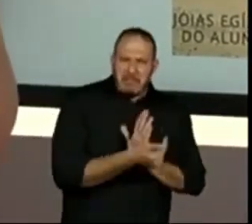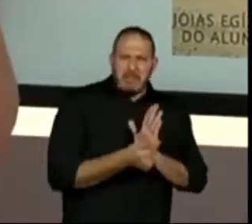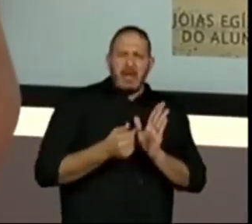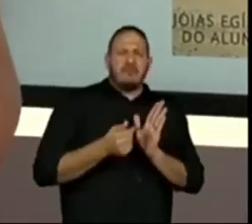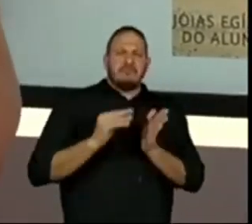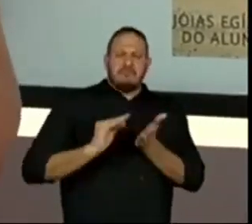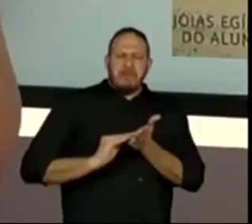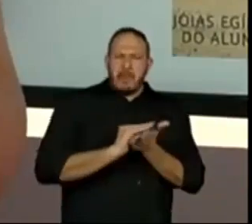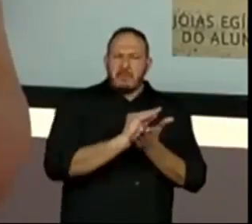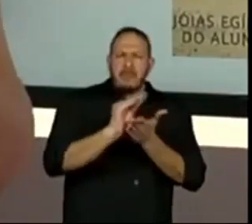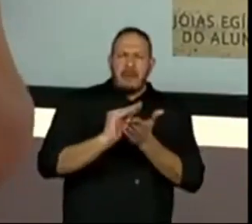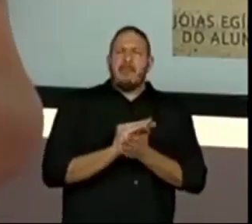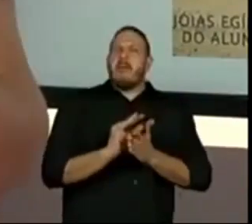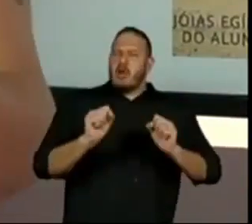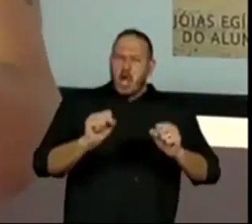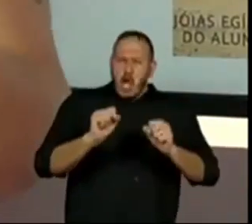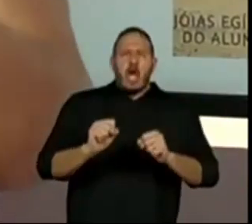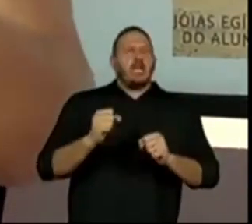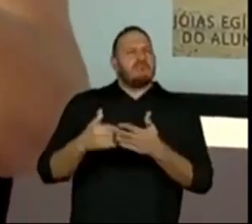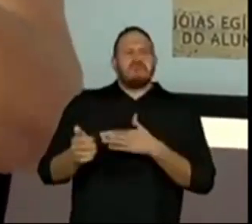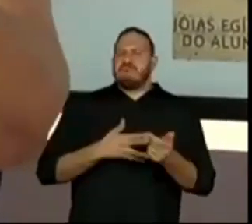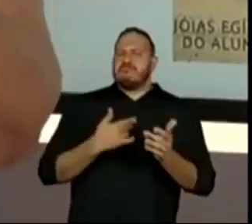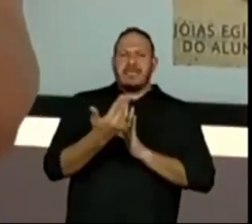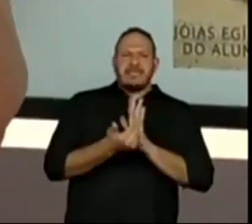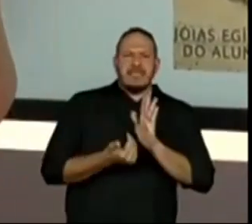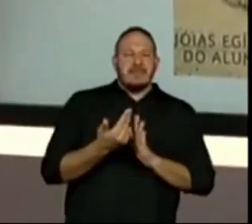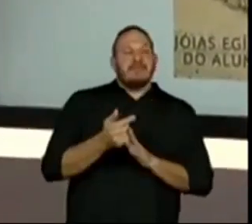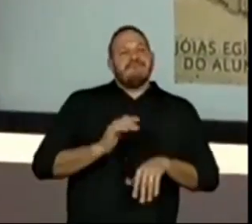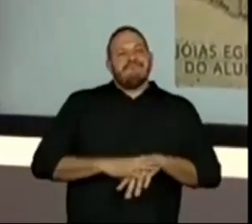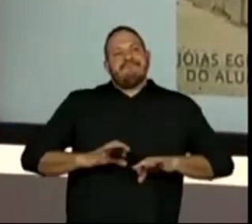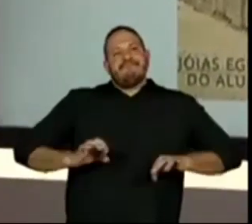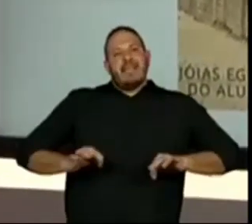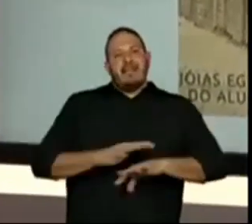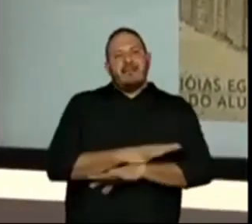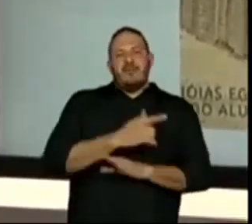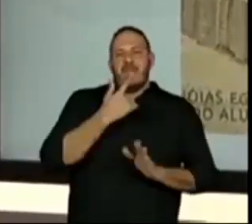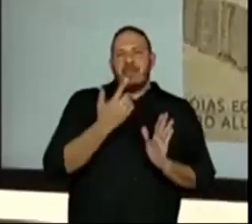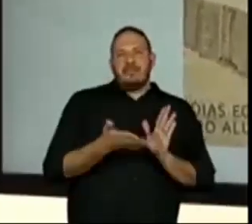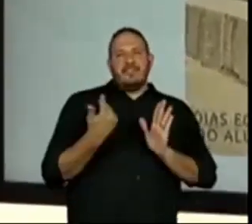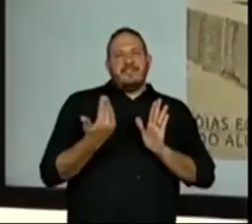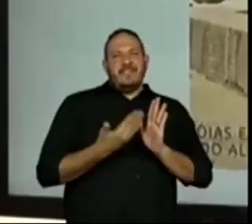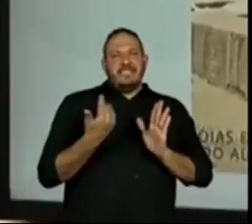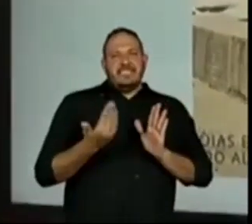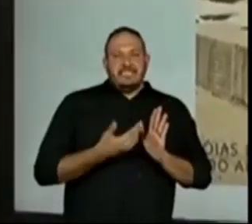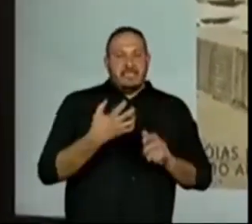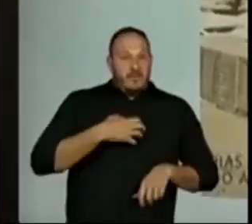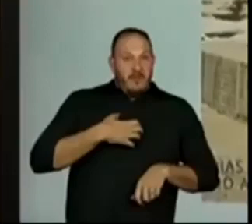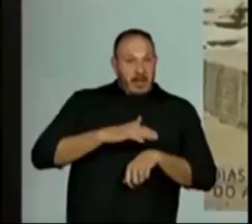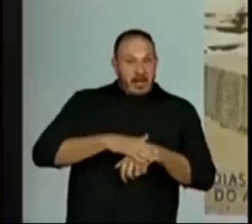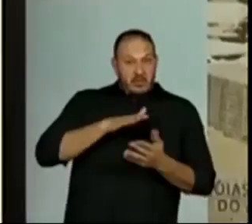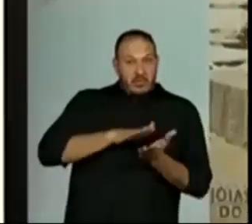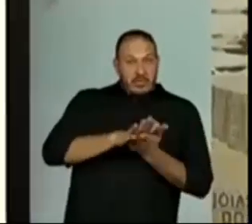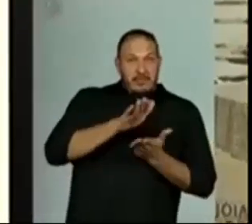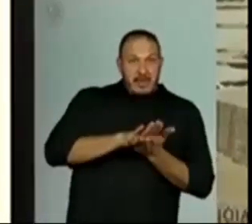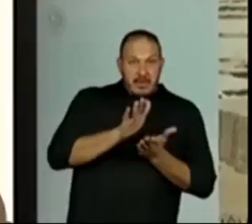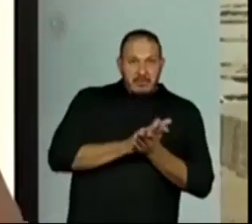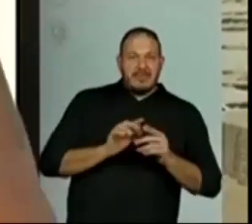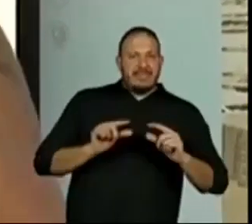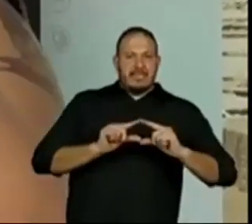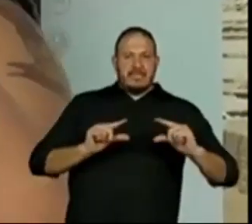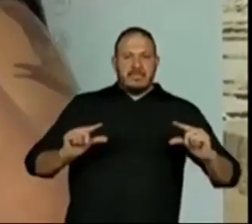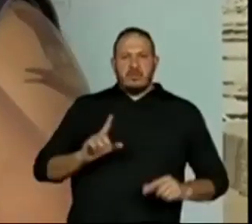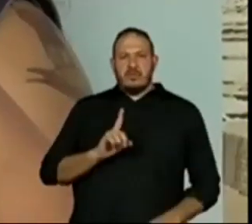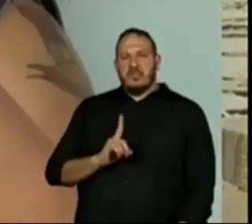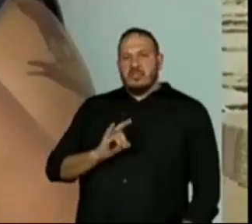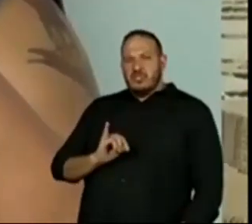Desenhar, pintar. E aí, acabamos a nossa revista no formato impresso. Está escrito digital aqui,